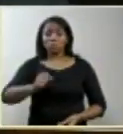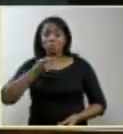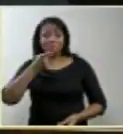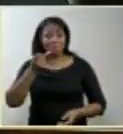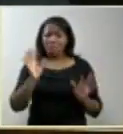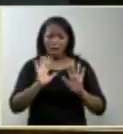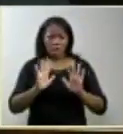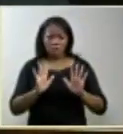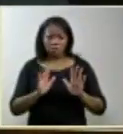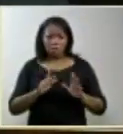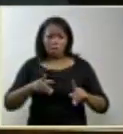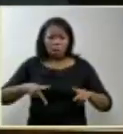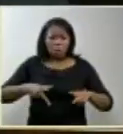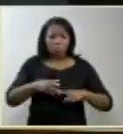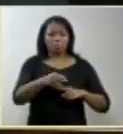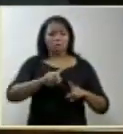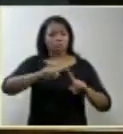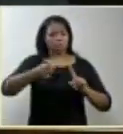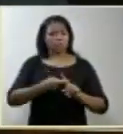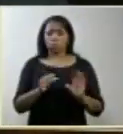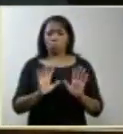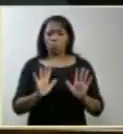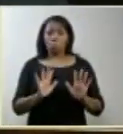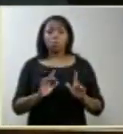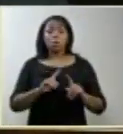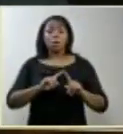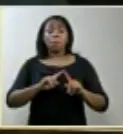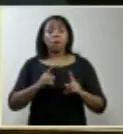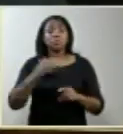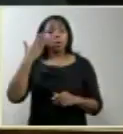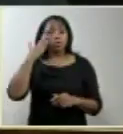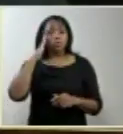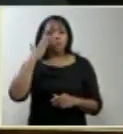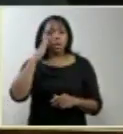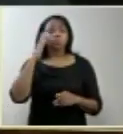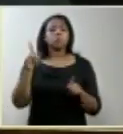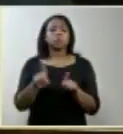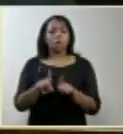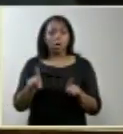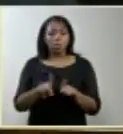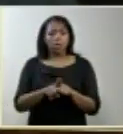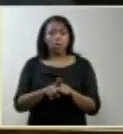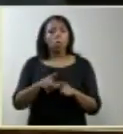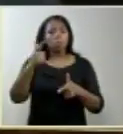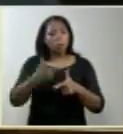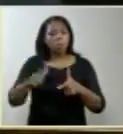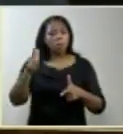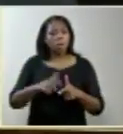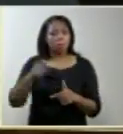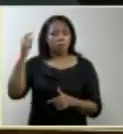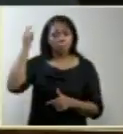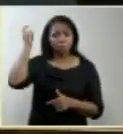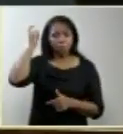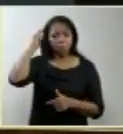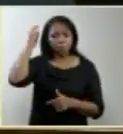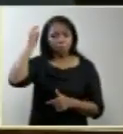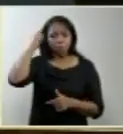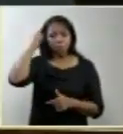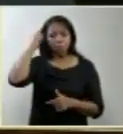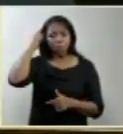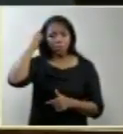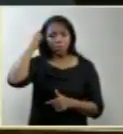interrupção da gravidez, que entendo ocorrente no caso de anencefalia, distinguindo,